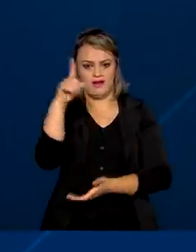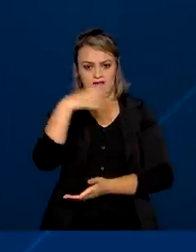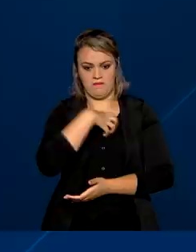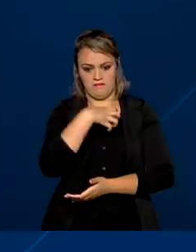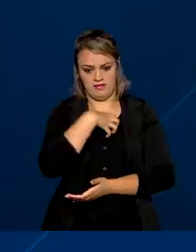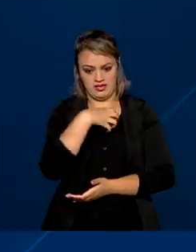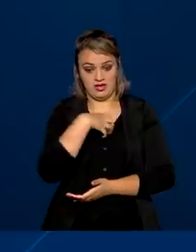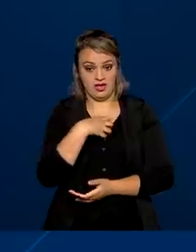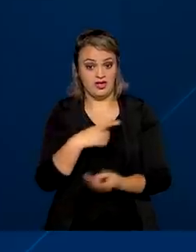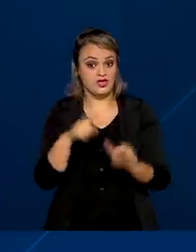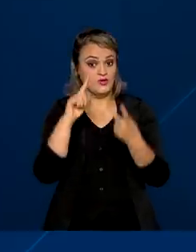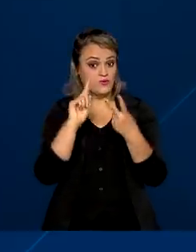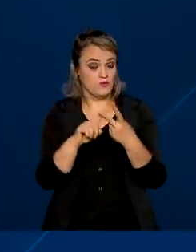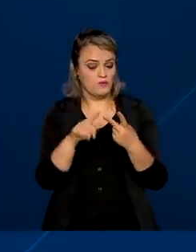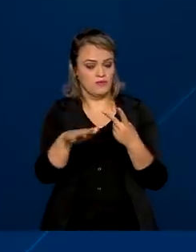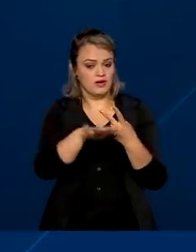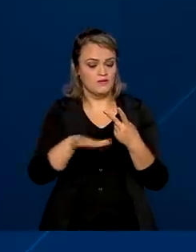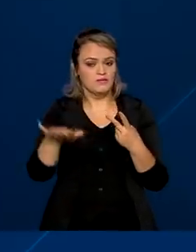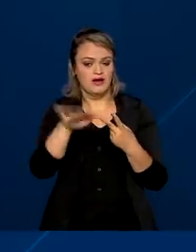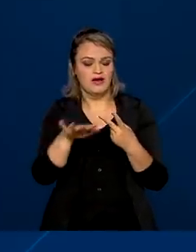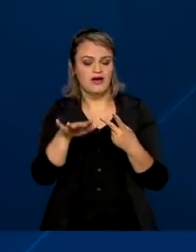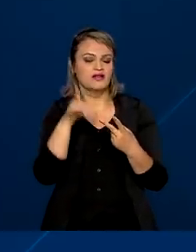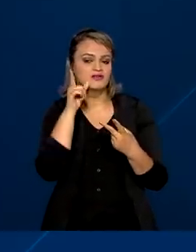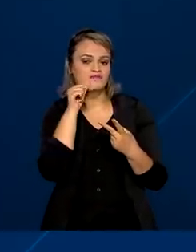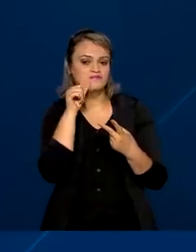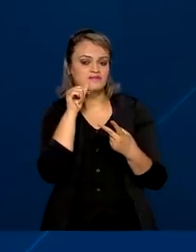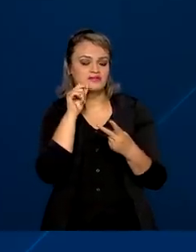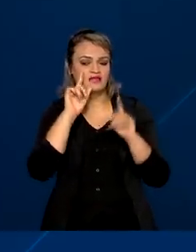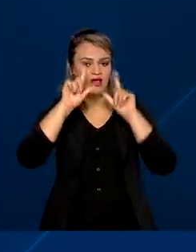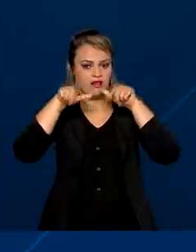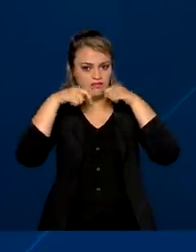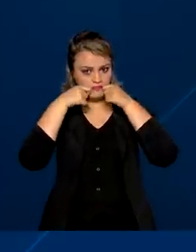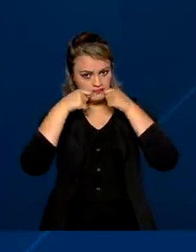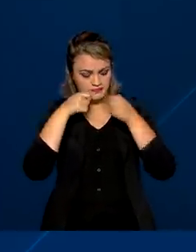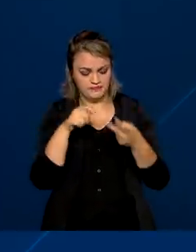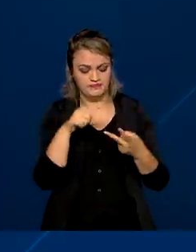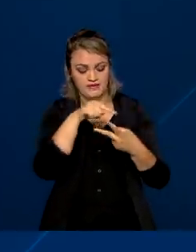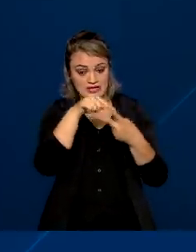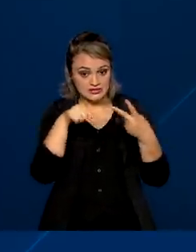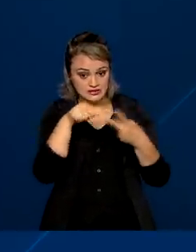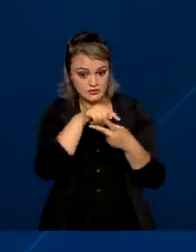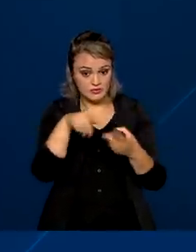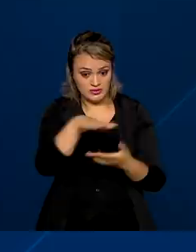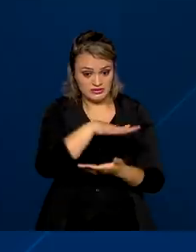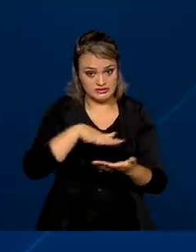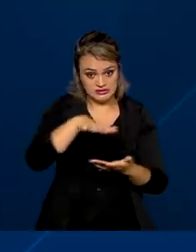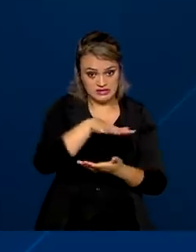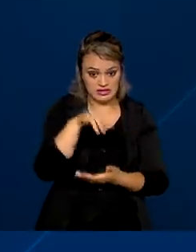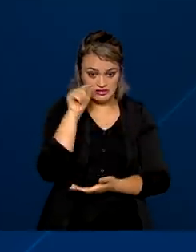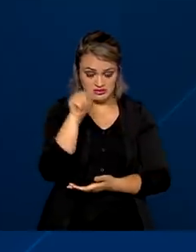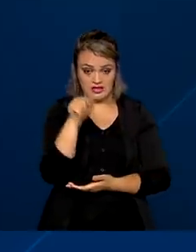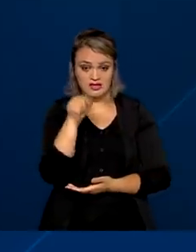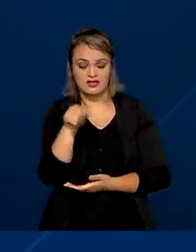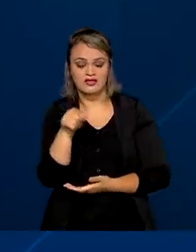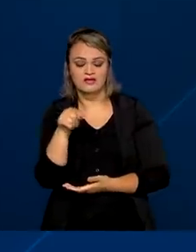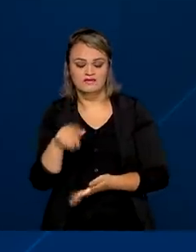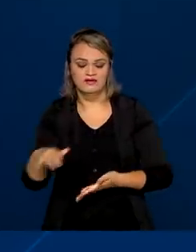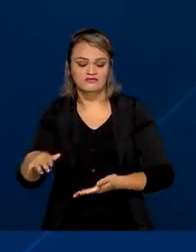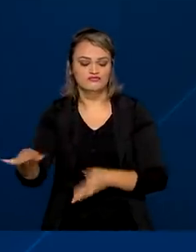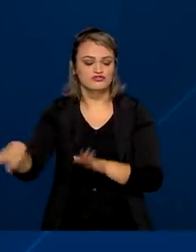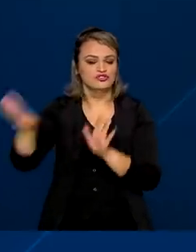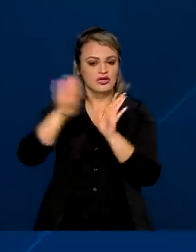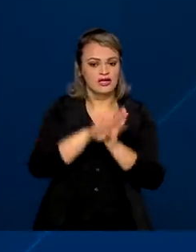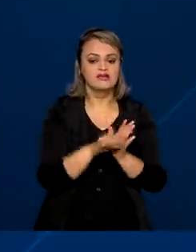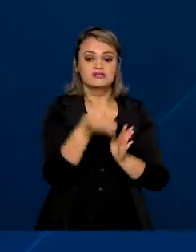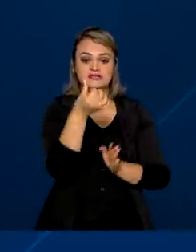Bahia, e de uma área no porto de Maceió, em Alagoas. Os três terminais portuários devem receber mais de